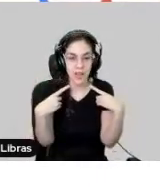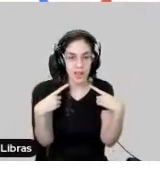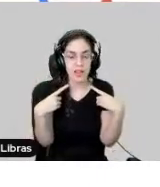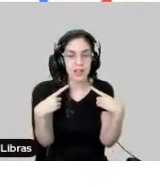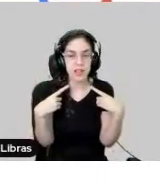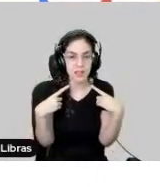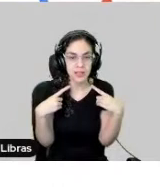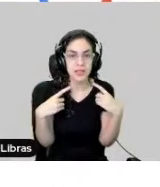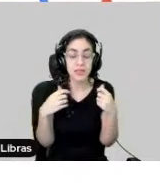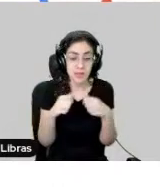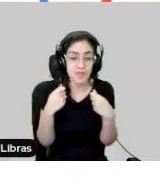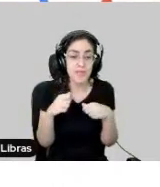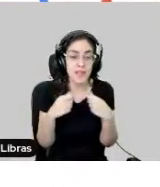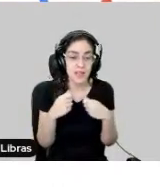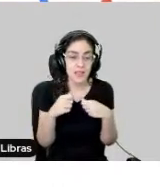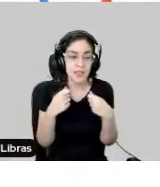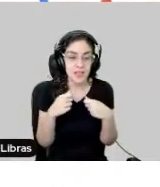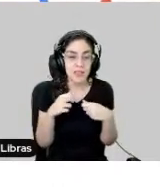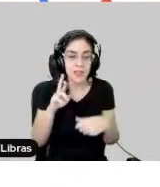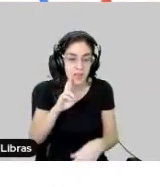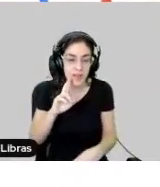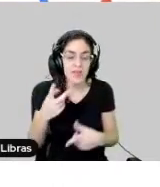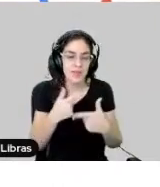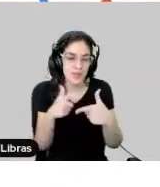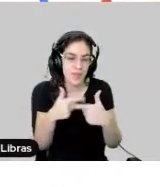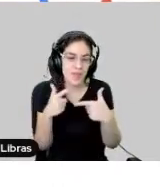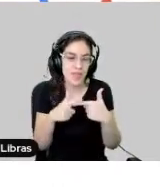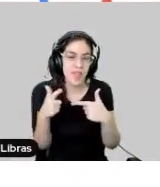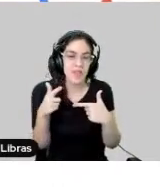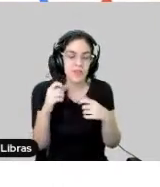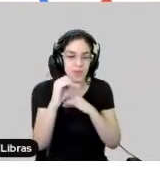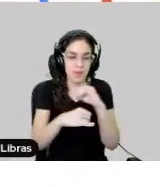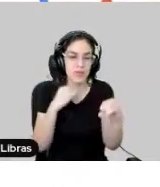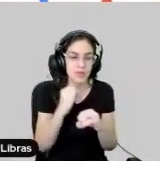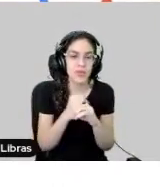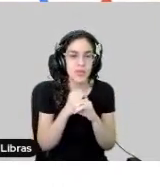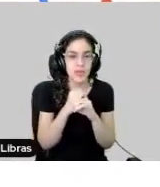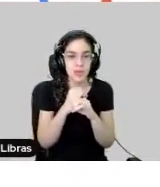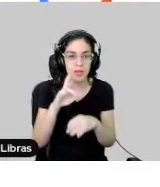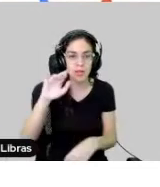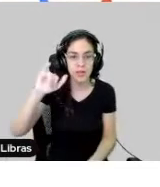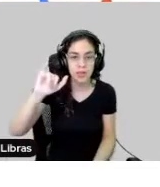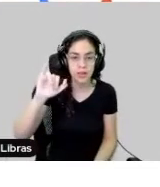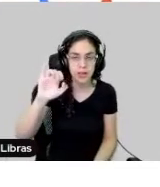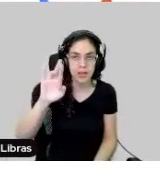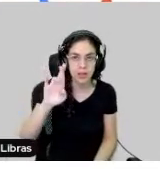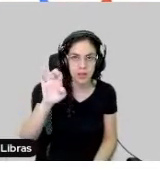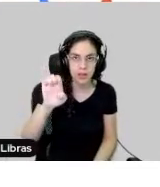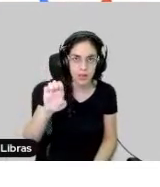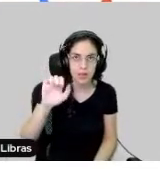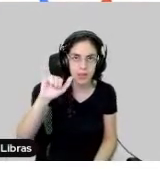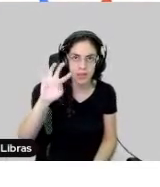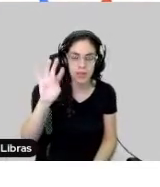precisava resolver mais alguns problemas. Seria a conectividade dos alunos e professores. E nisso, o reitor da Uni9 deu... a Uni9 em si, né?